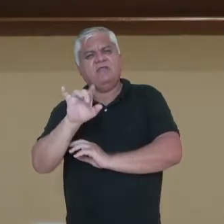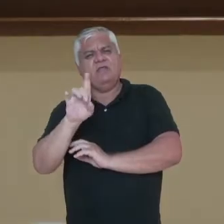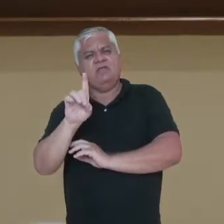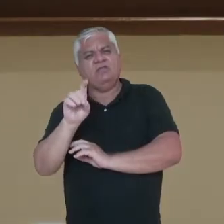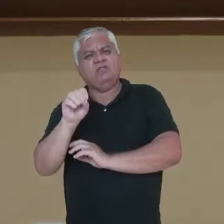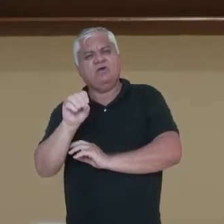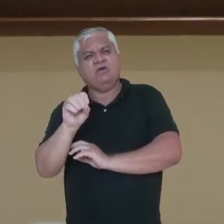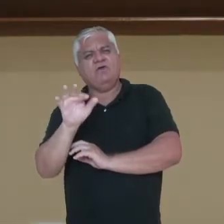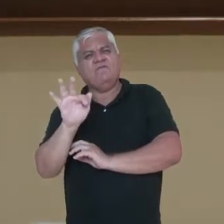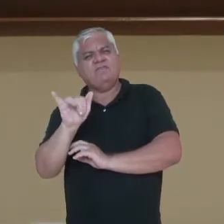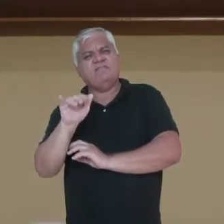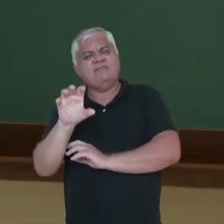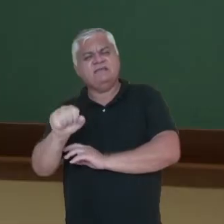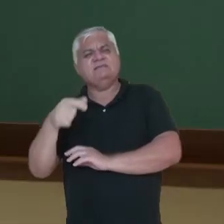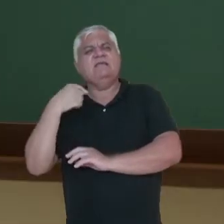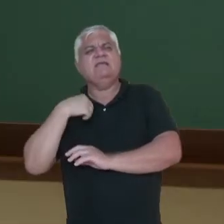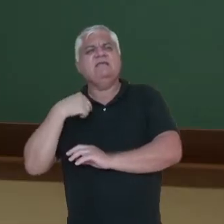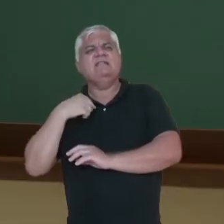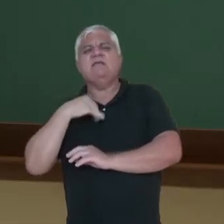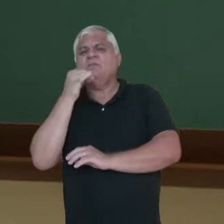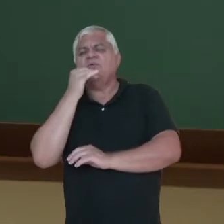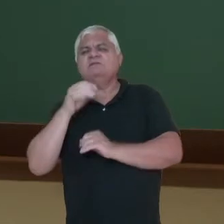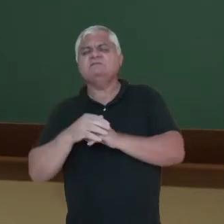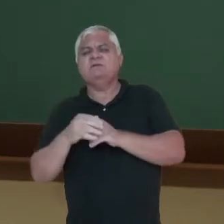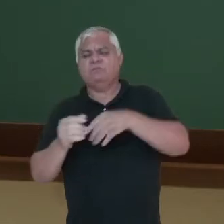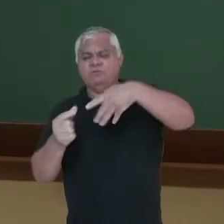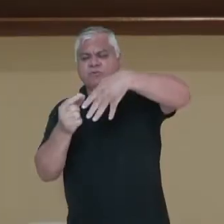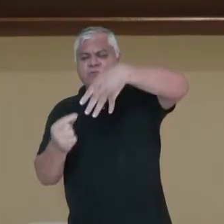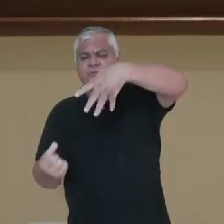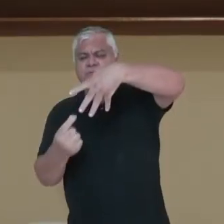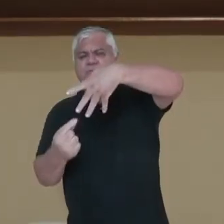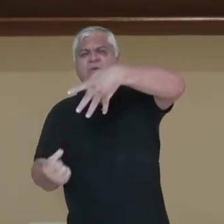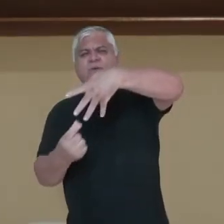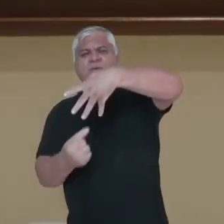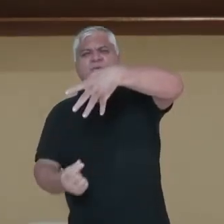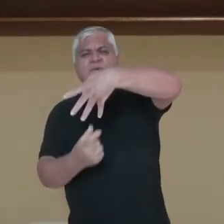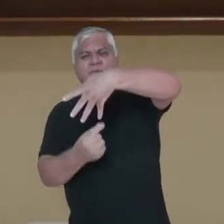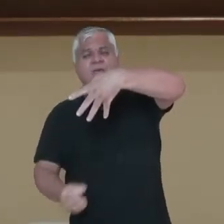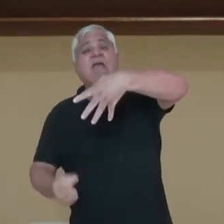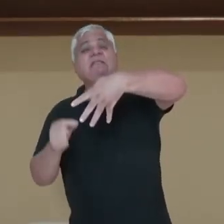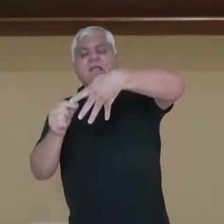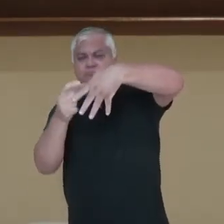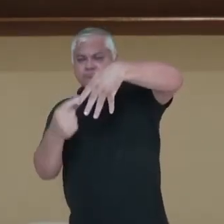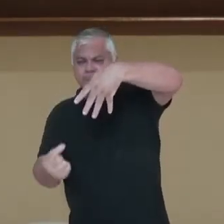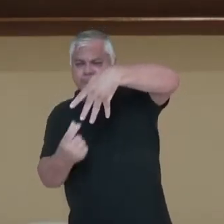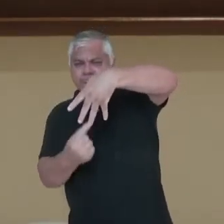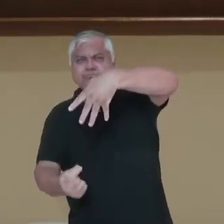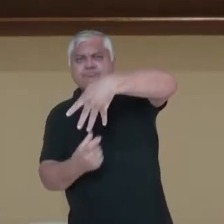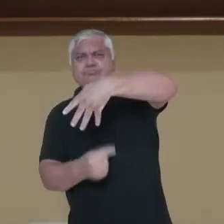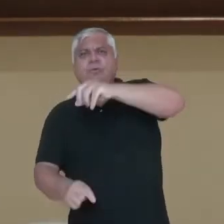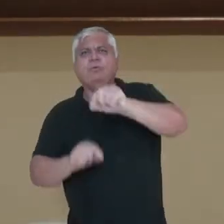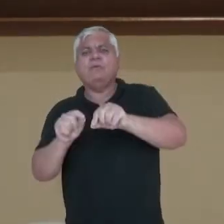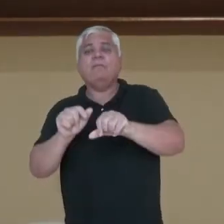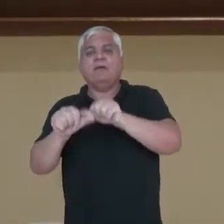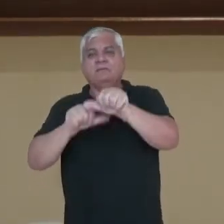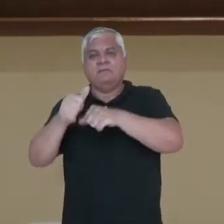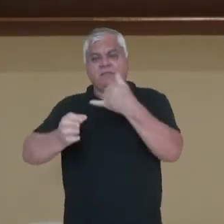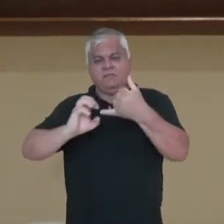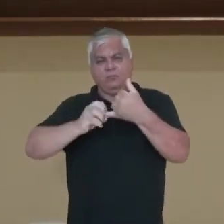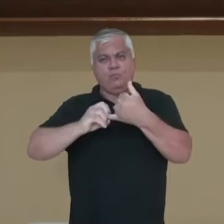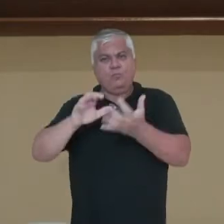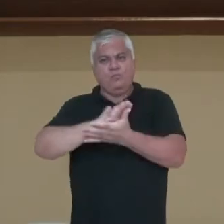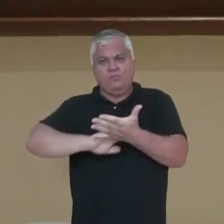de seiva. Então é um conjunto de todas as traqueófitas, ou seja, aquelas plantas que têm vasos condutores, porém não produzem sementes.